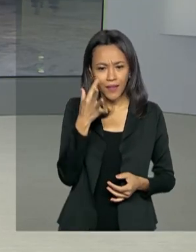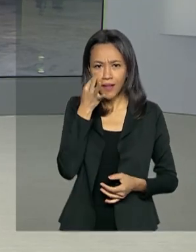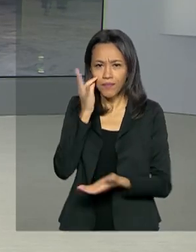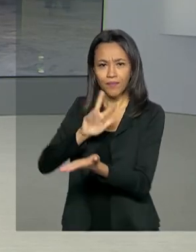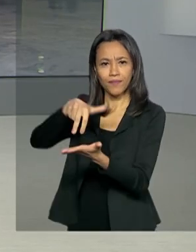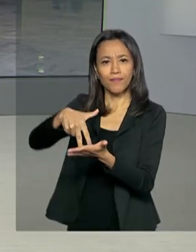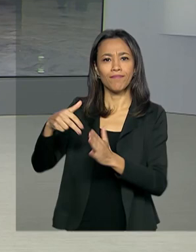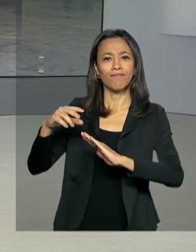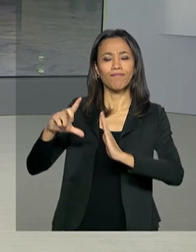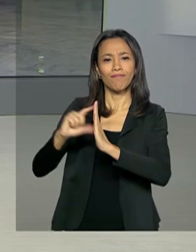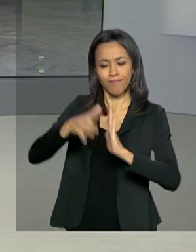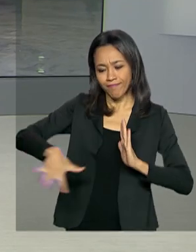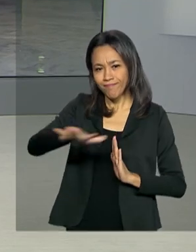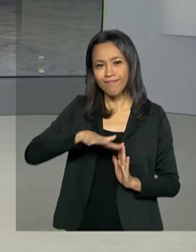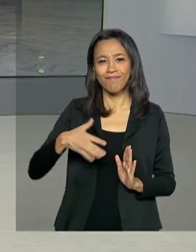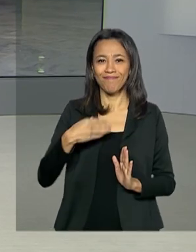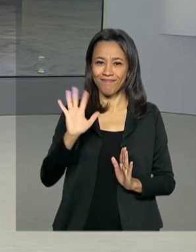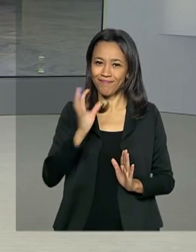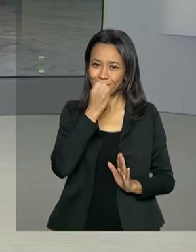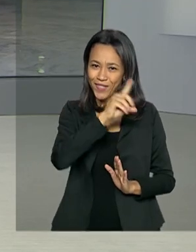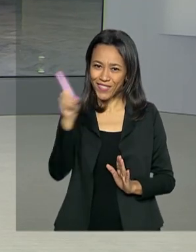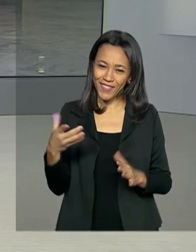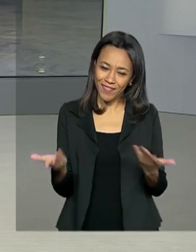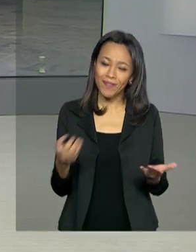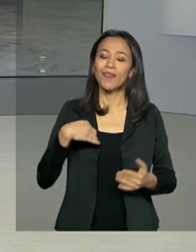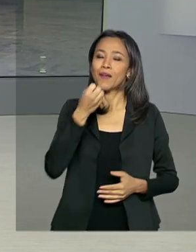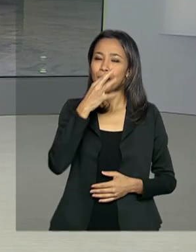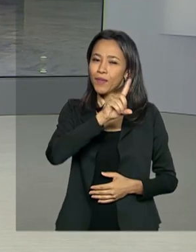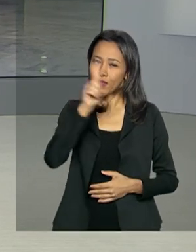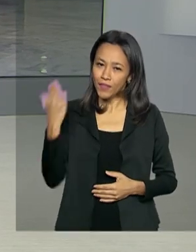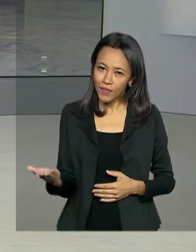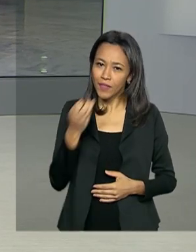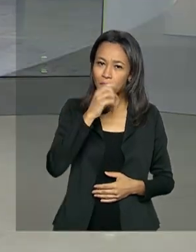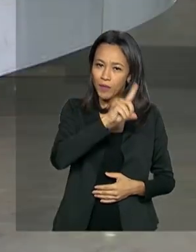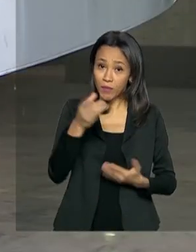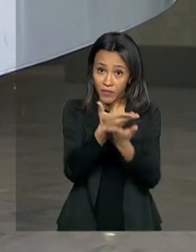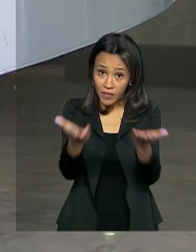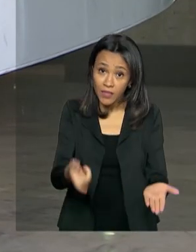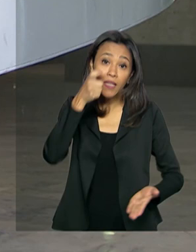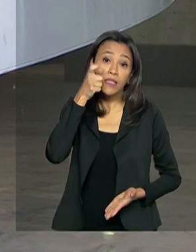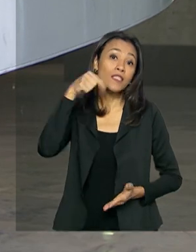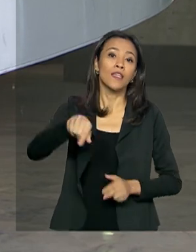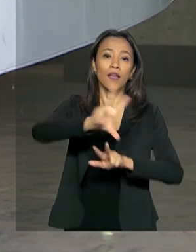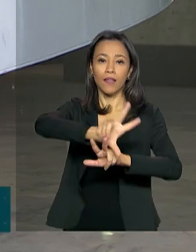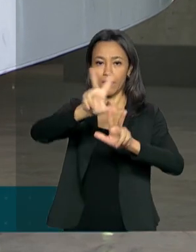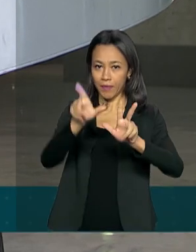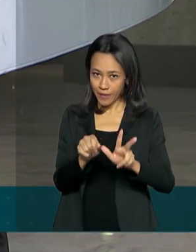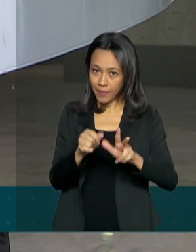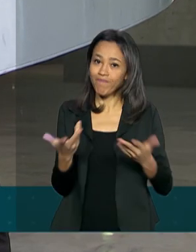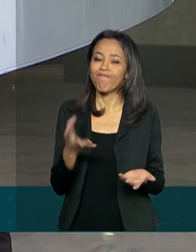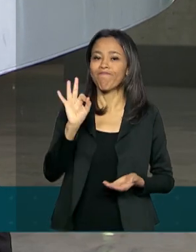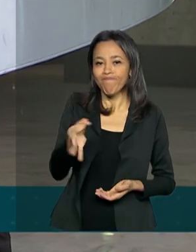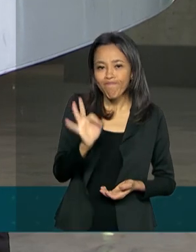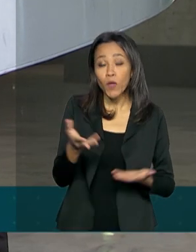Palácio do Planalto. Oi, Lu, bom dia! Oi, Renata, bom dia pra você. Bom dia pra você que acompanha a TV Brasil. É isso mesmo, hoje